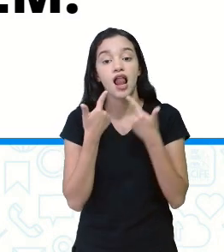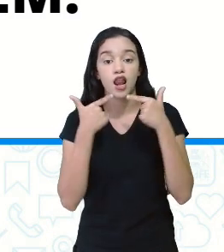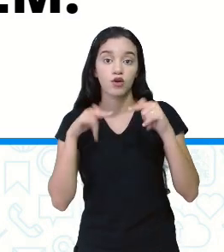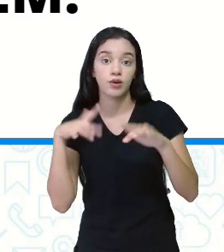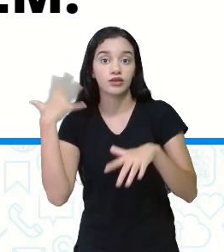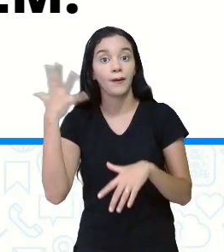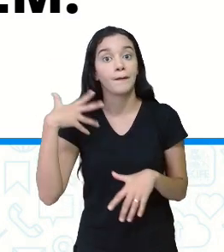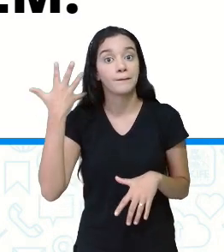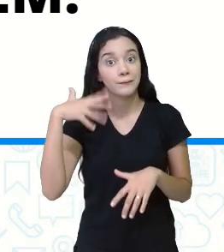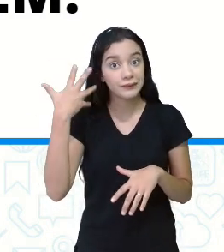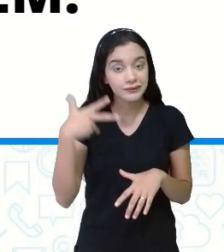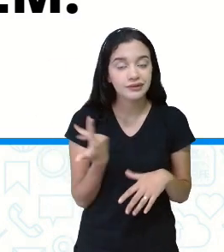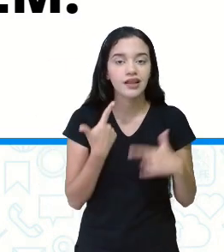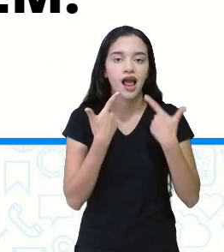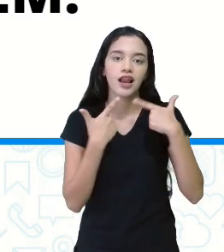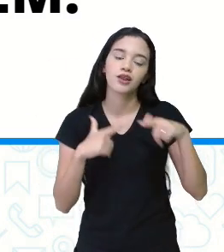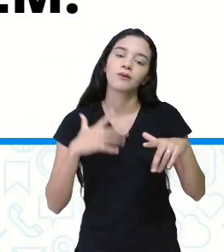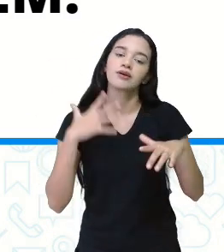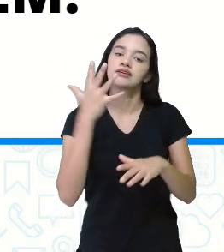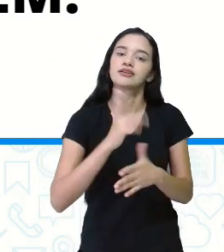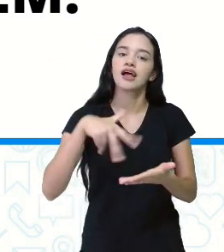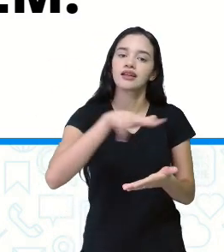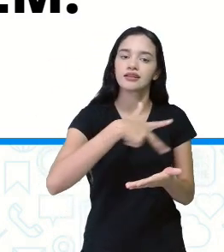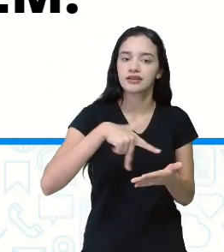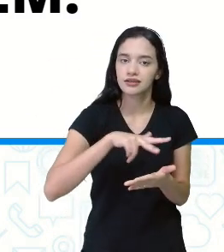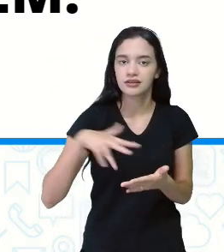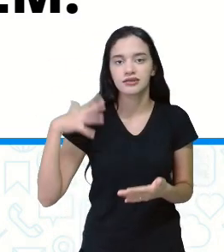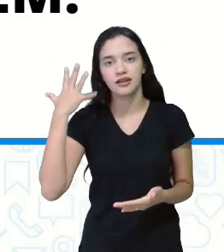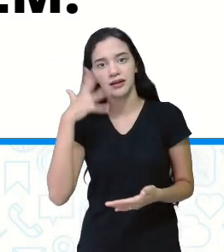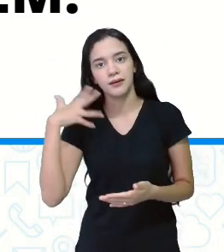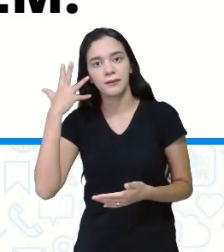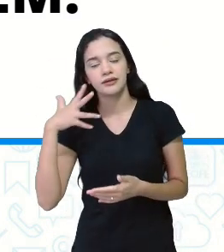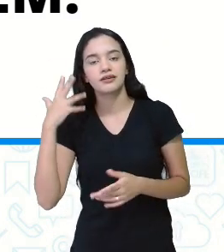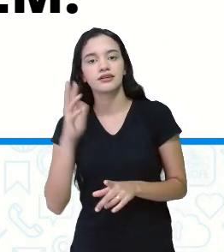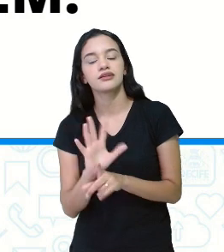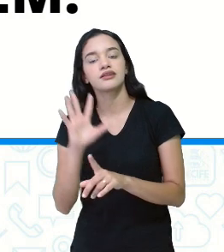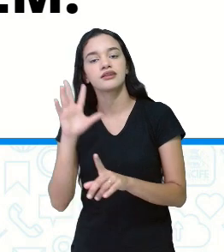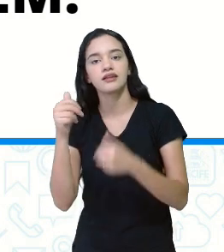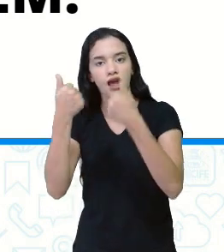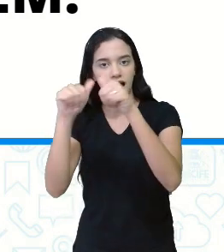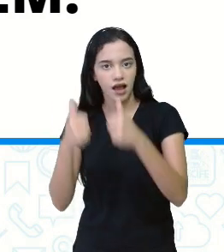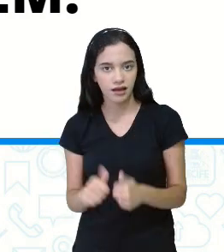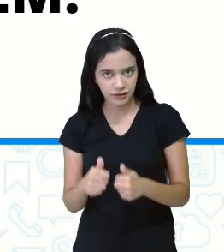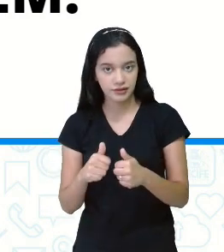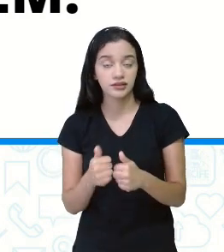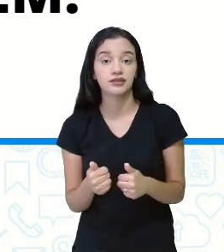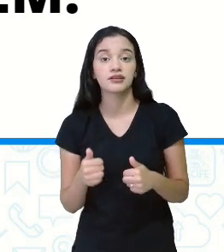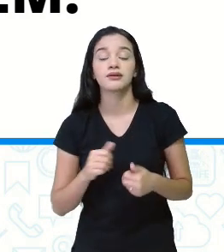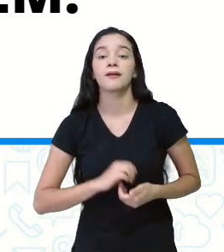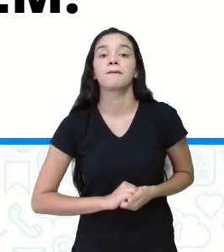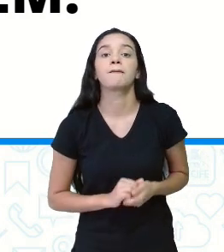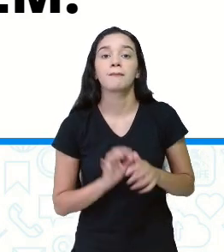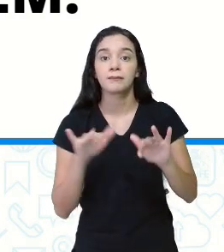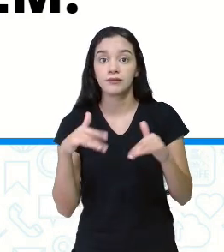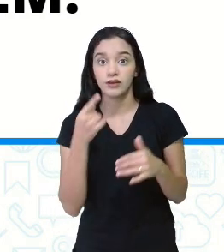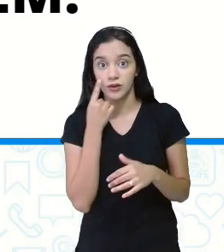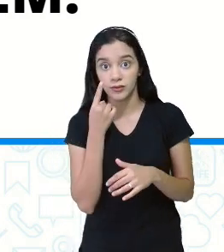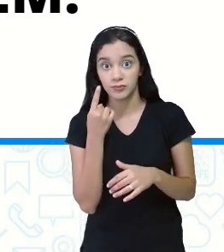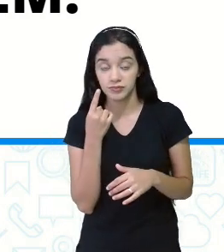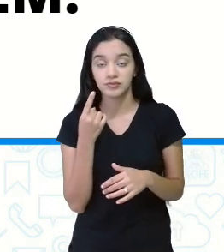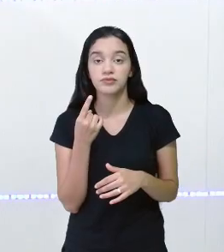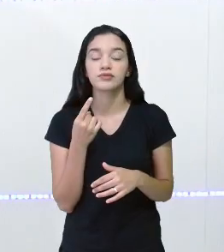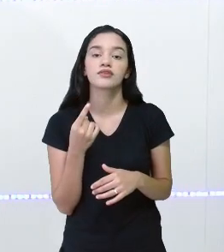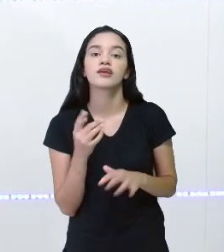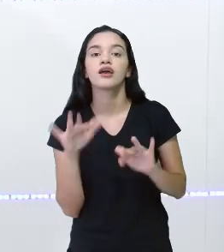sabem que tem a linguagem da dança, do teatro, da música e da arte plástica no componente curricular arte. E